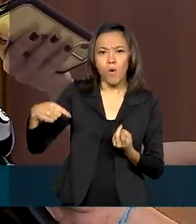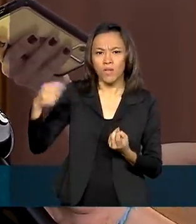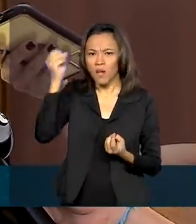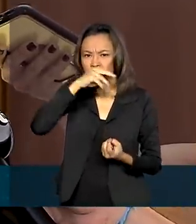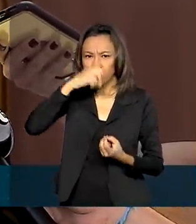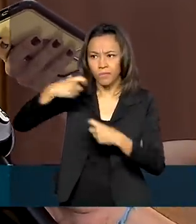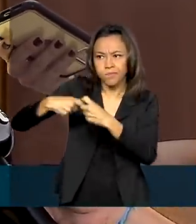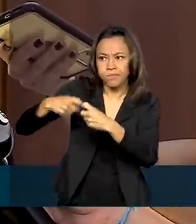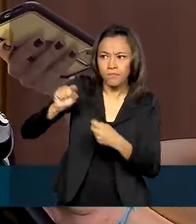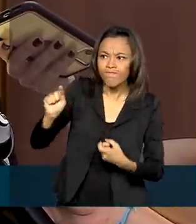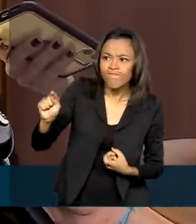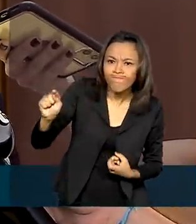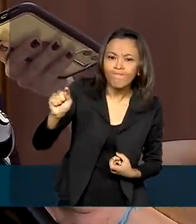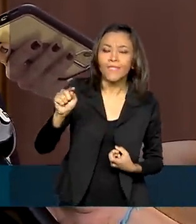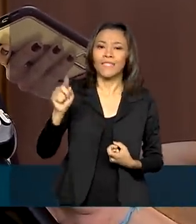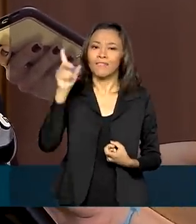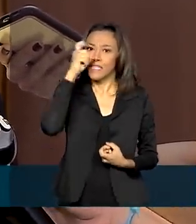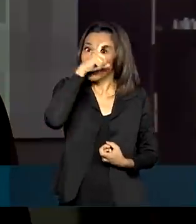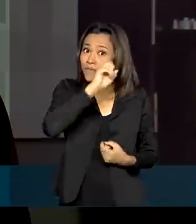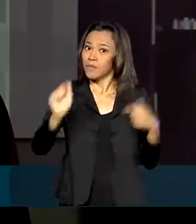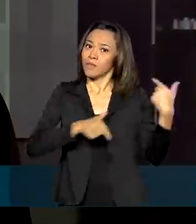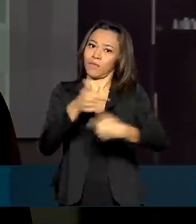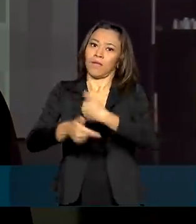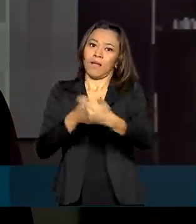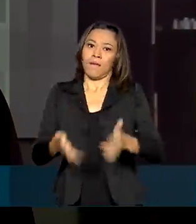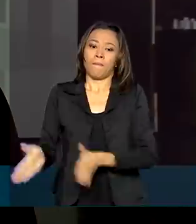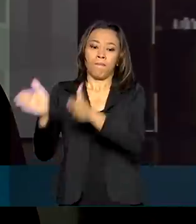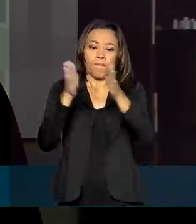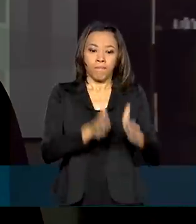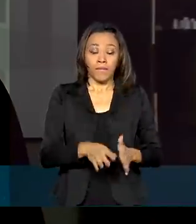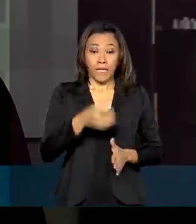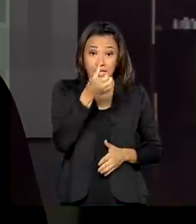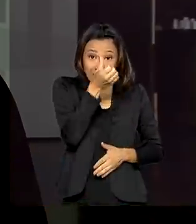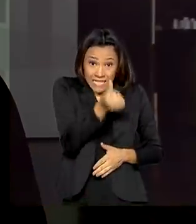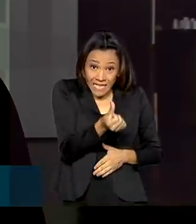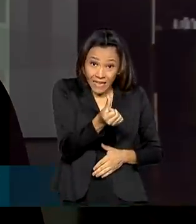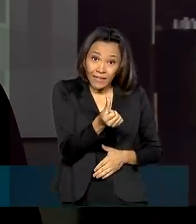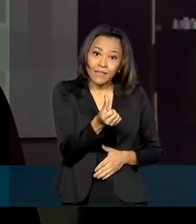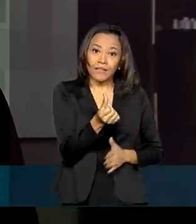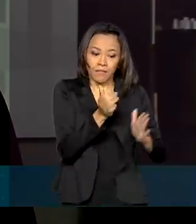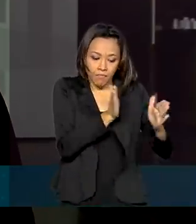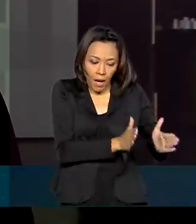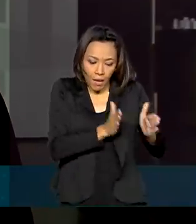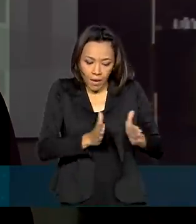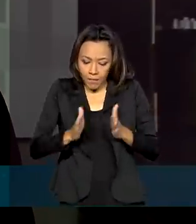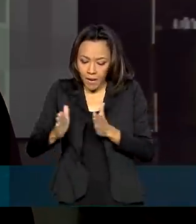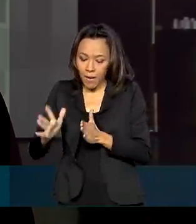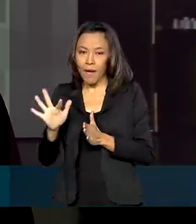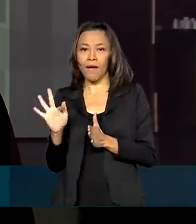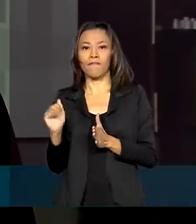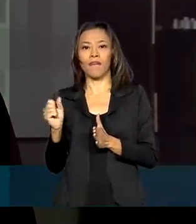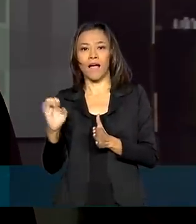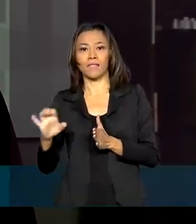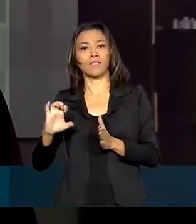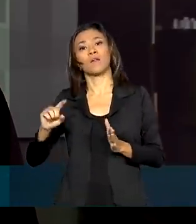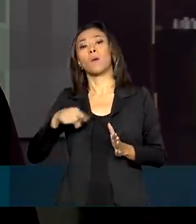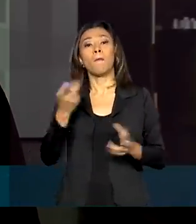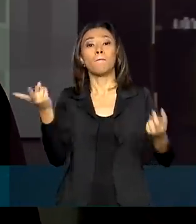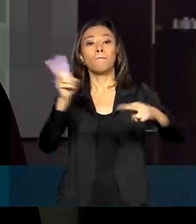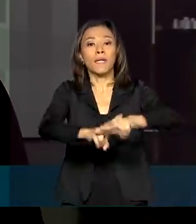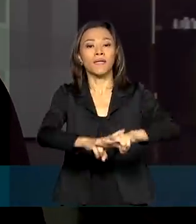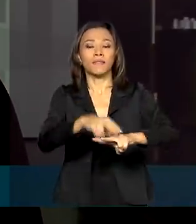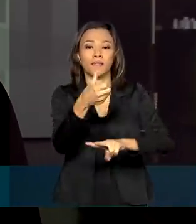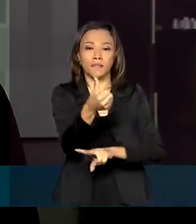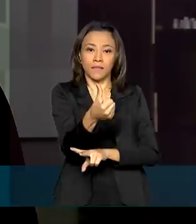fazer uma repressão eficaz. Nas seis primeiras fases da Operação Luz na Infância, foram presas 640